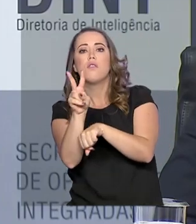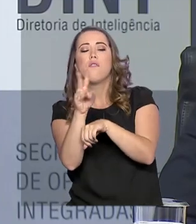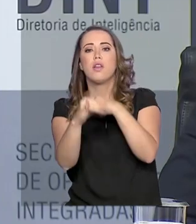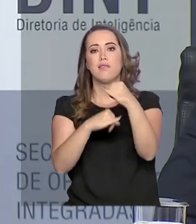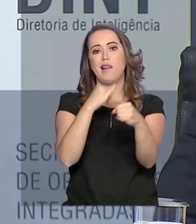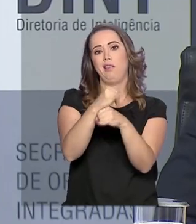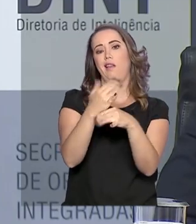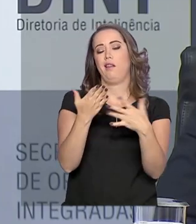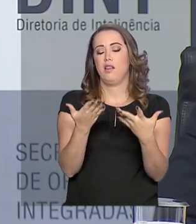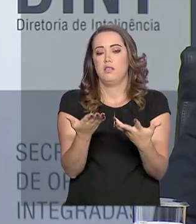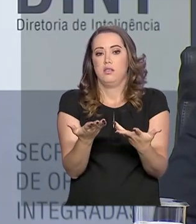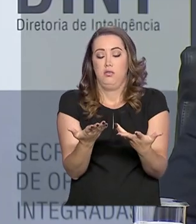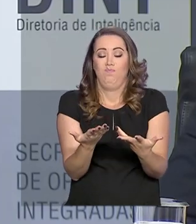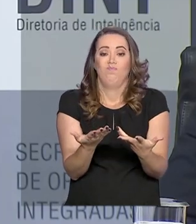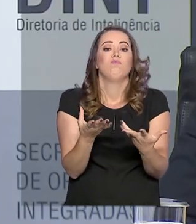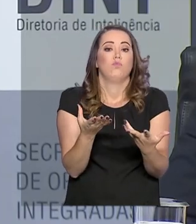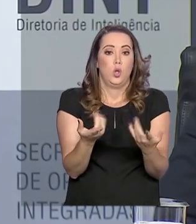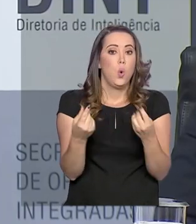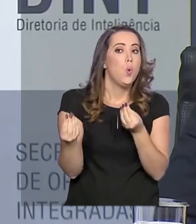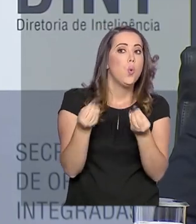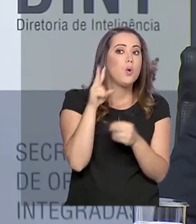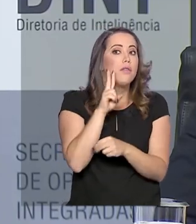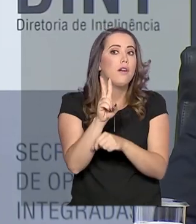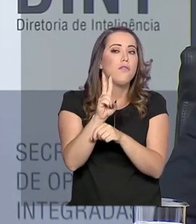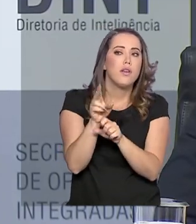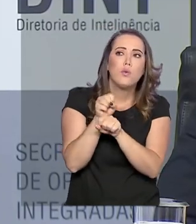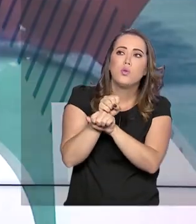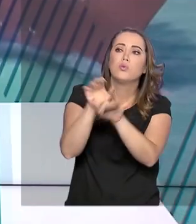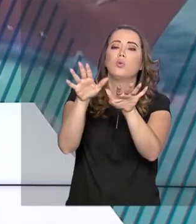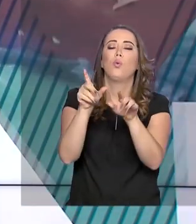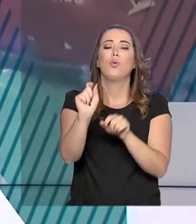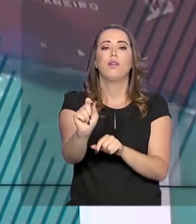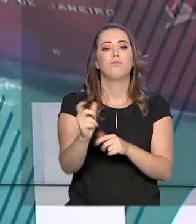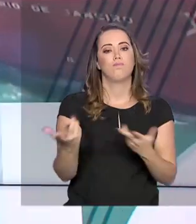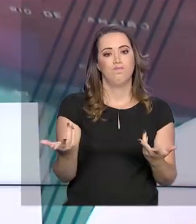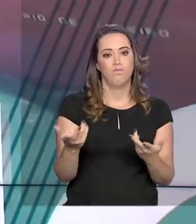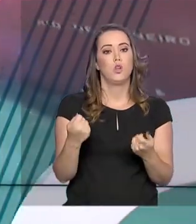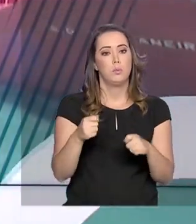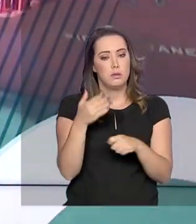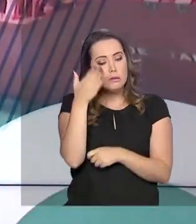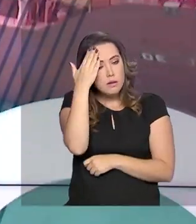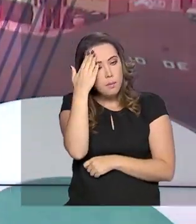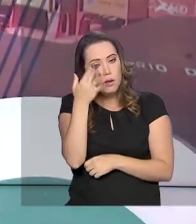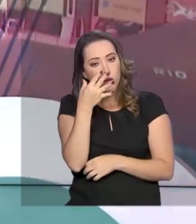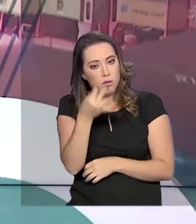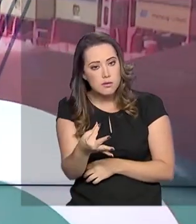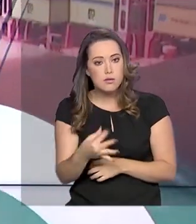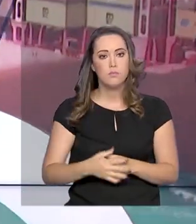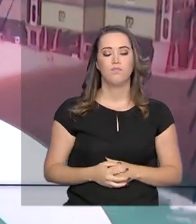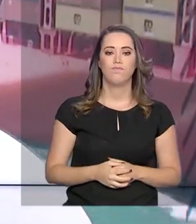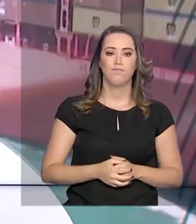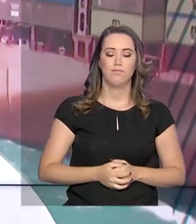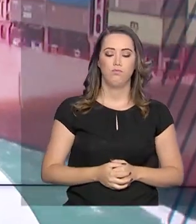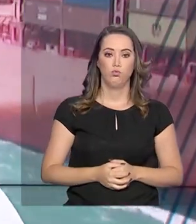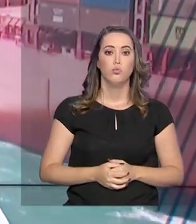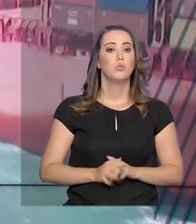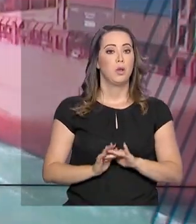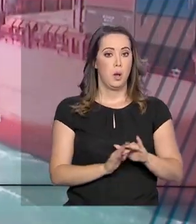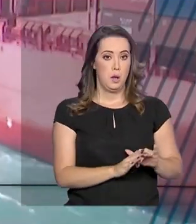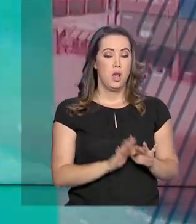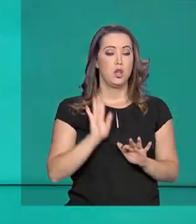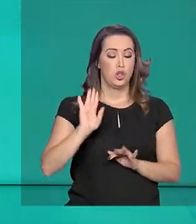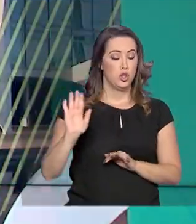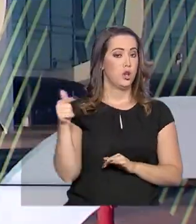com quem estão falando e que tipo de conteúdo estão compartilhando. Já saiu o resultado da segunda chamada do